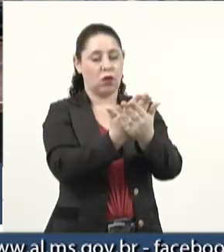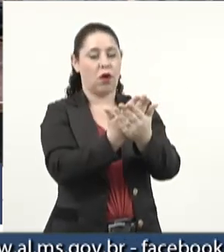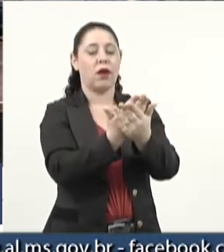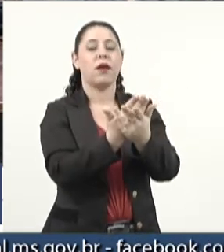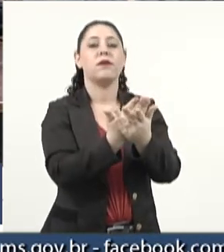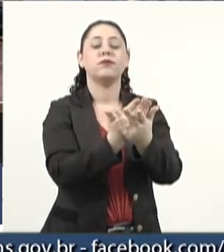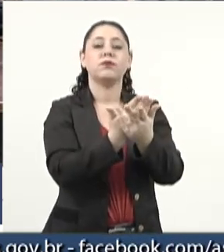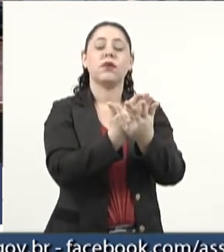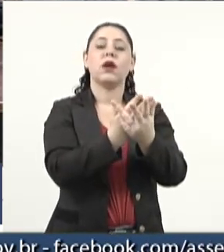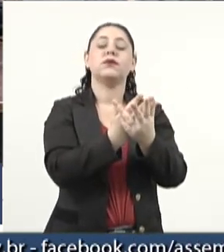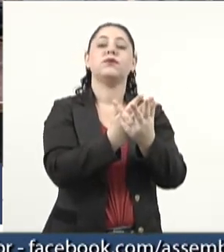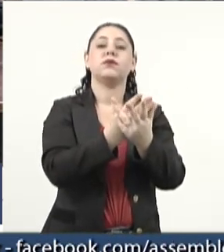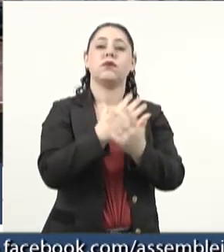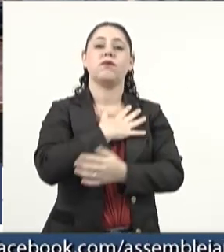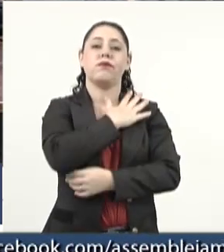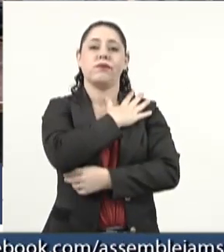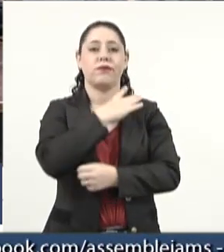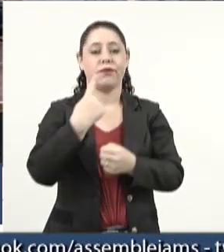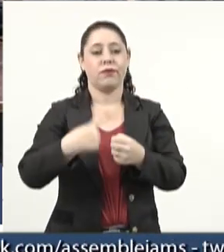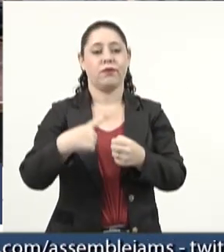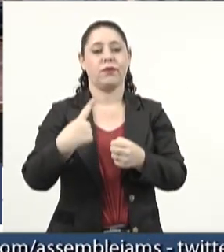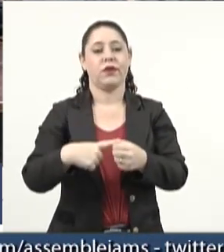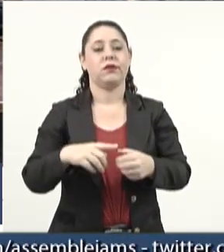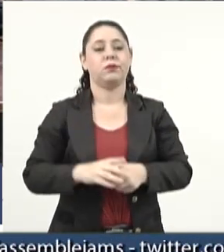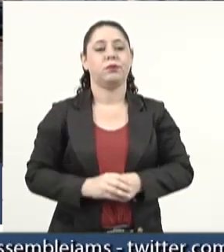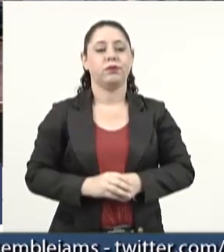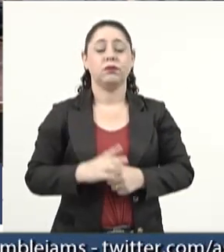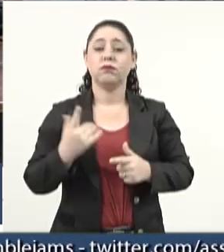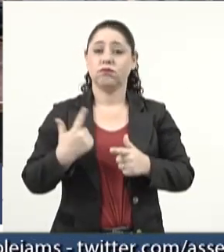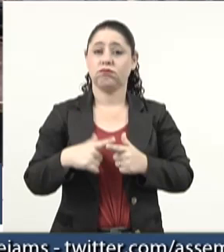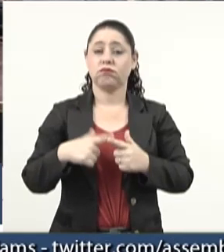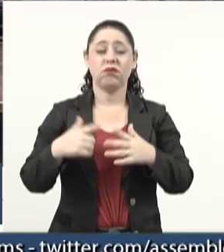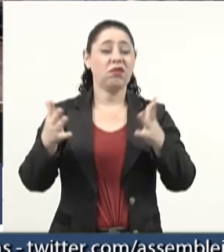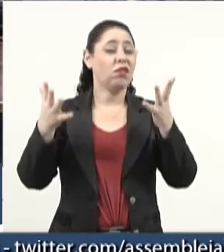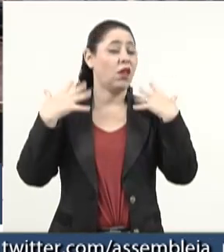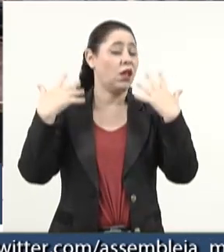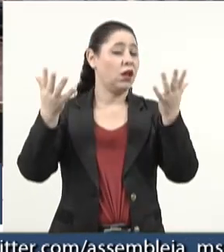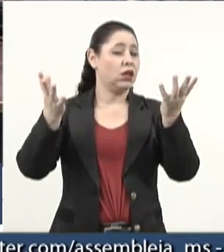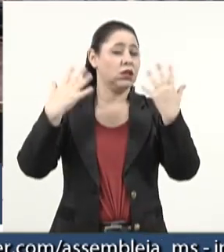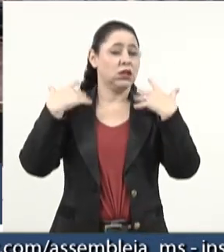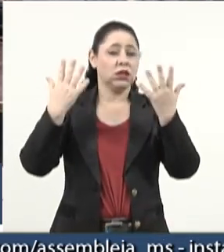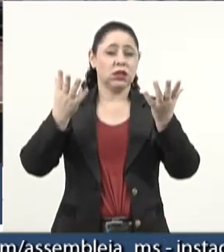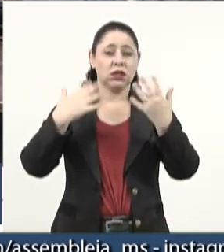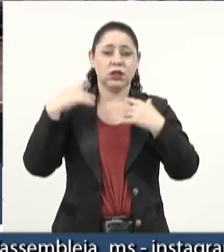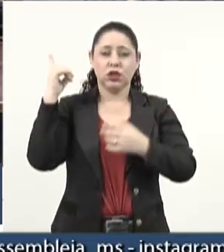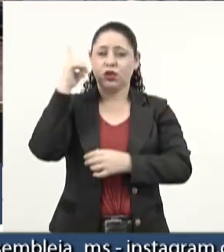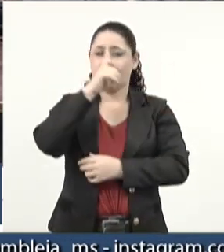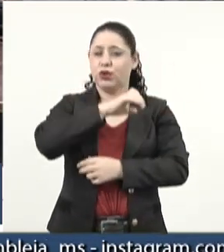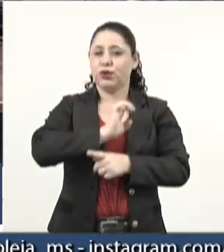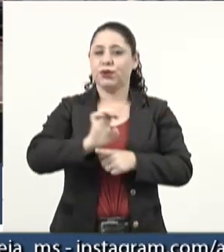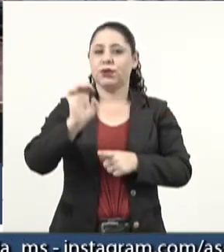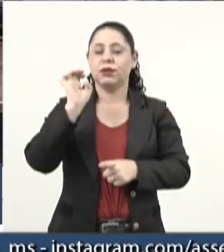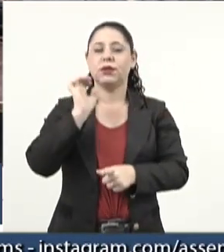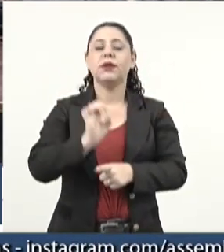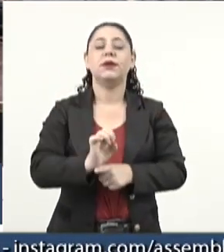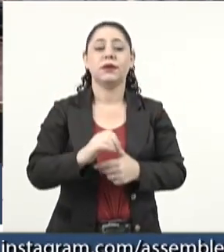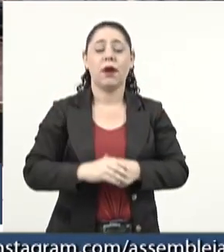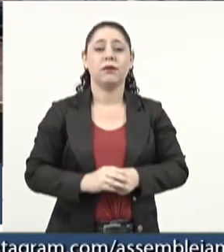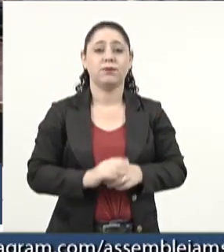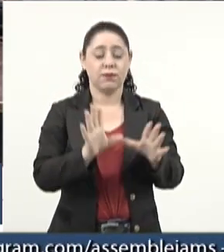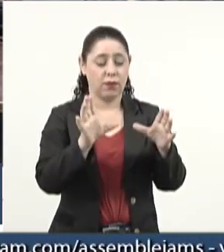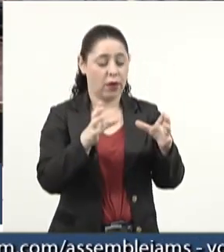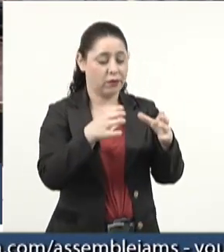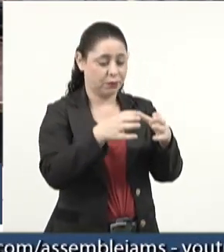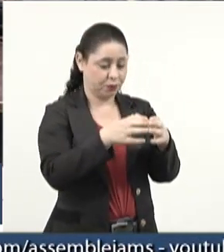Coronel Sapcaia. Diante do forte calor que tem assolado o nosso Estado nos últimos dias, os